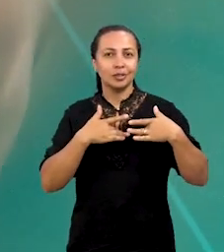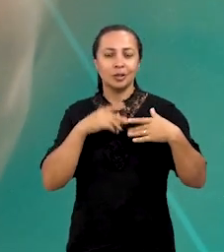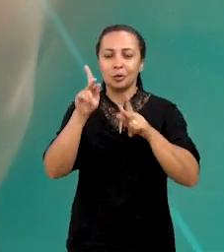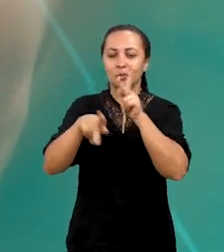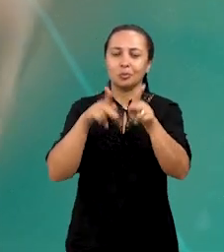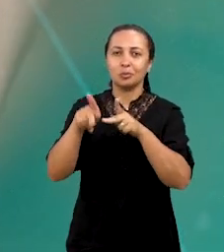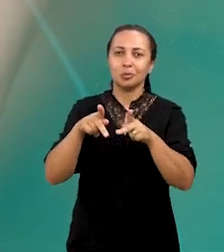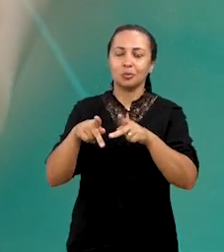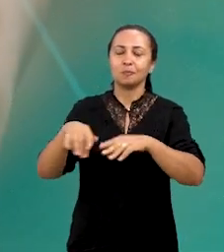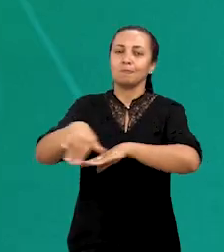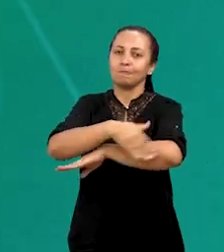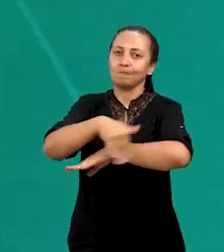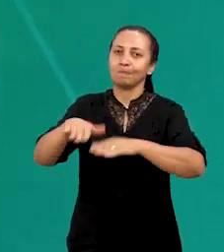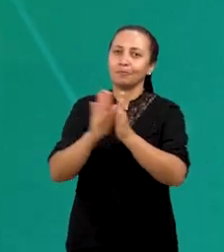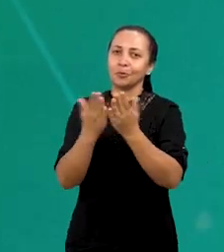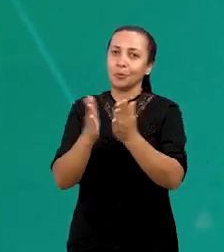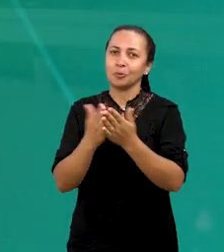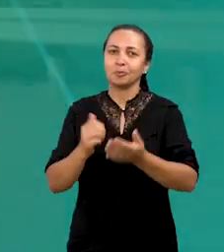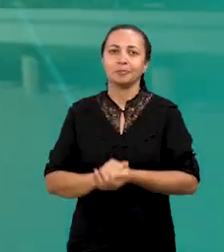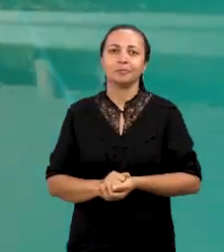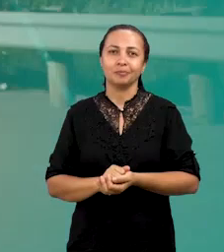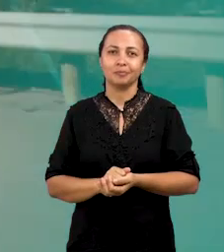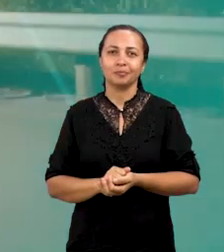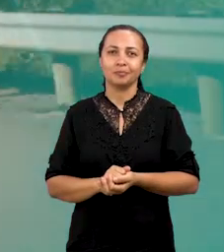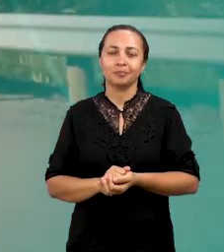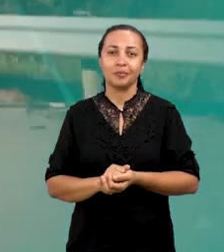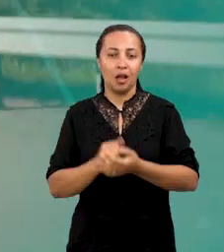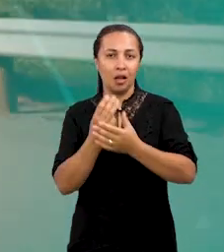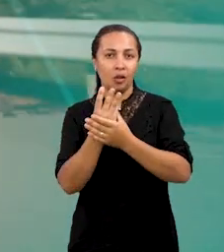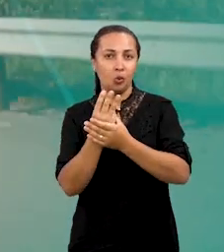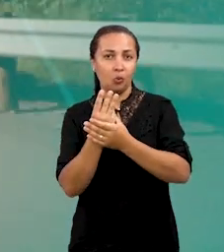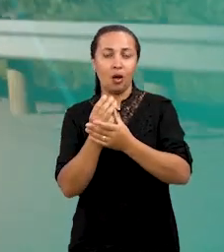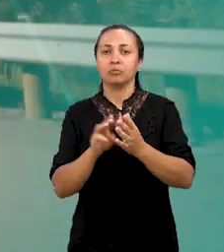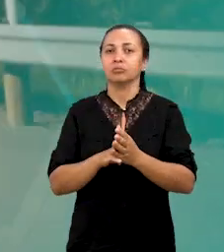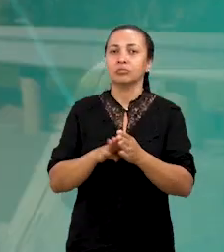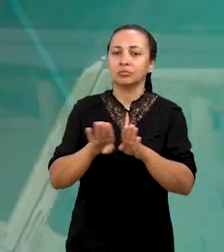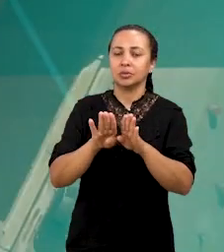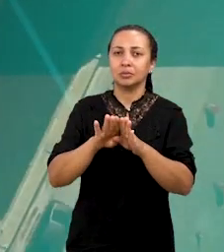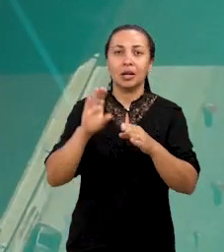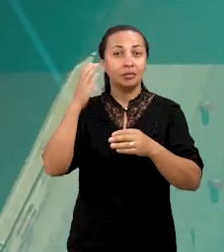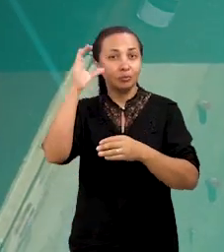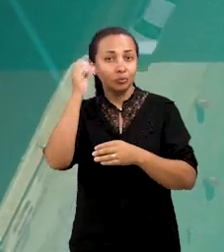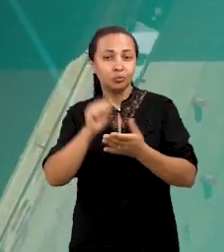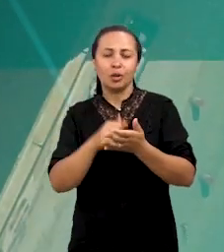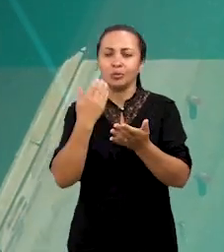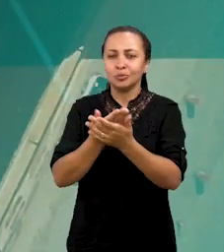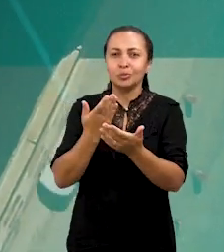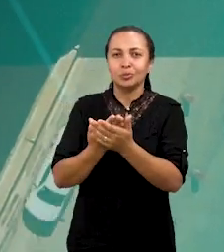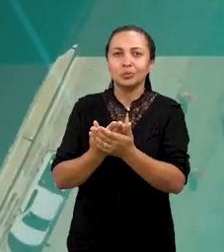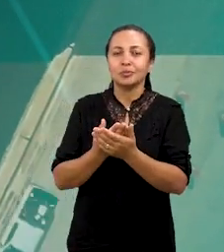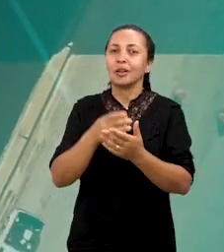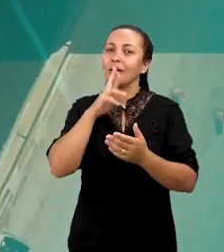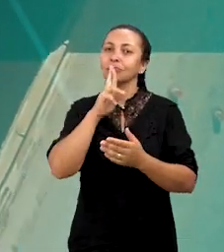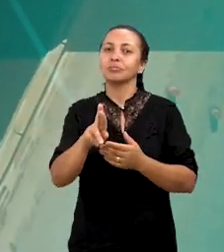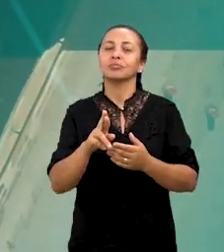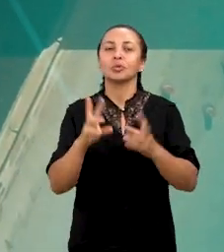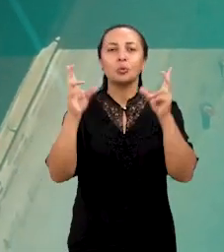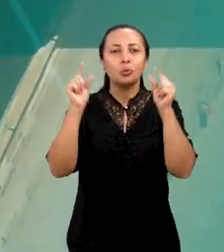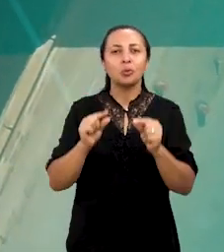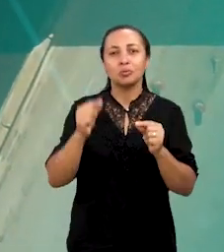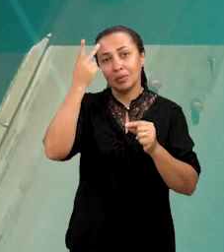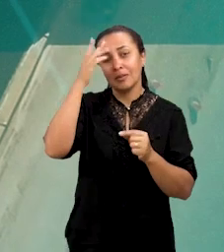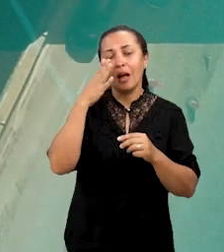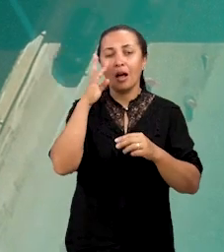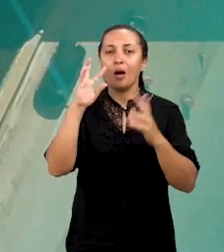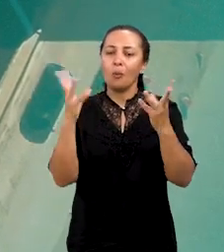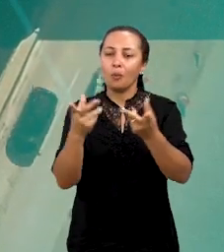caridade e população em situação de rua. Na Universidade Federal de Sergipe, os cientistas estudam uma solução de baixo custo para